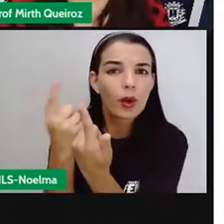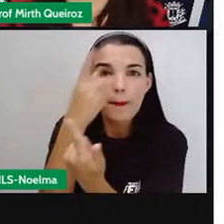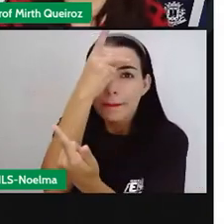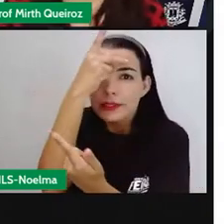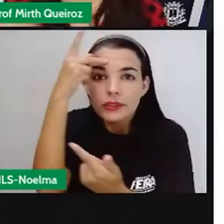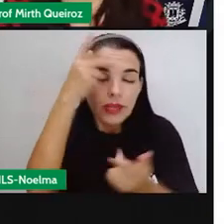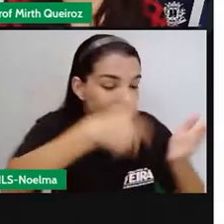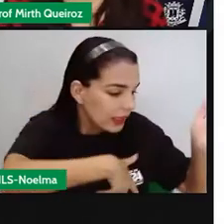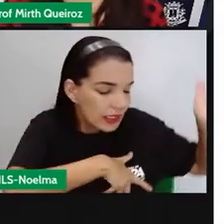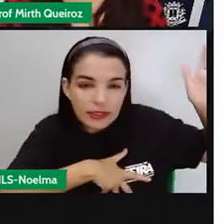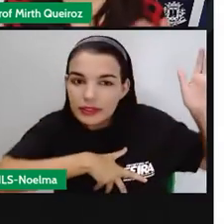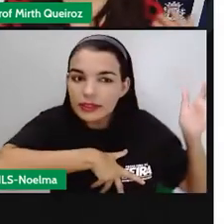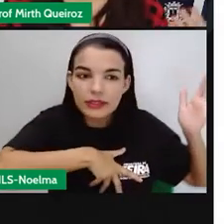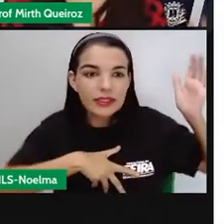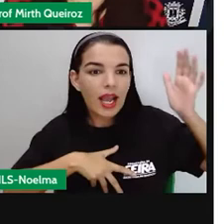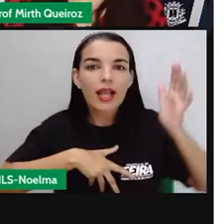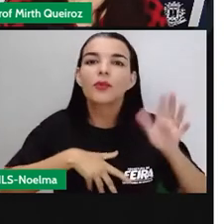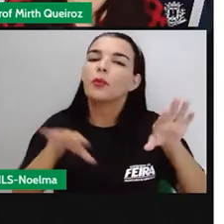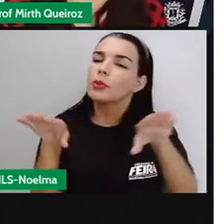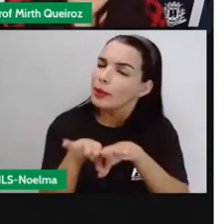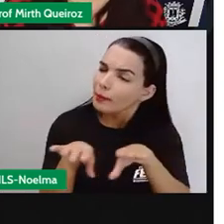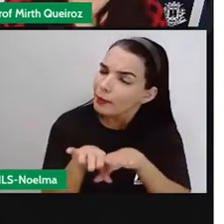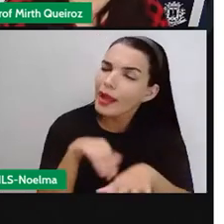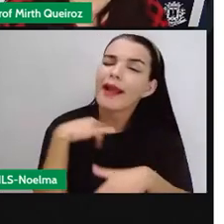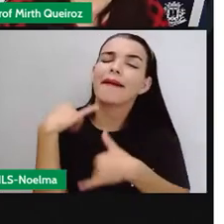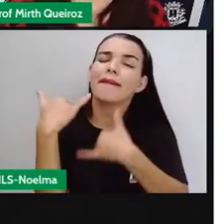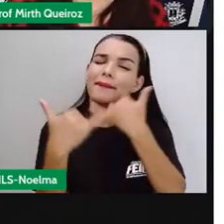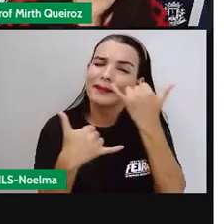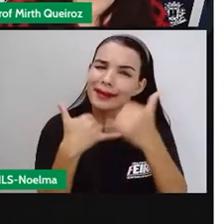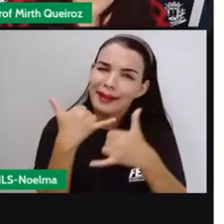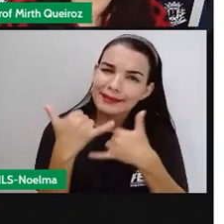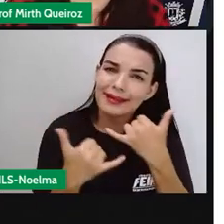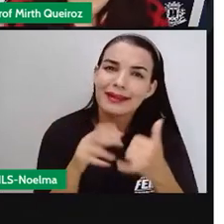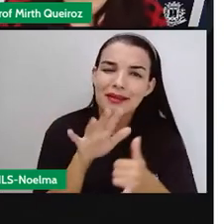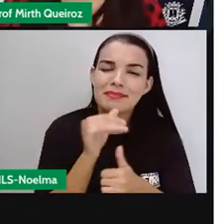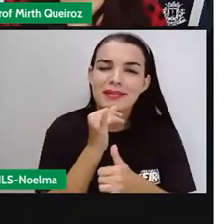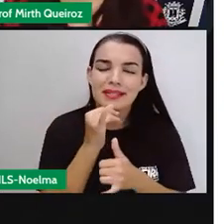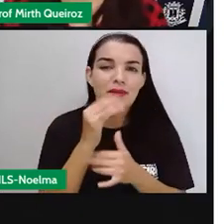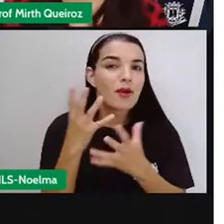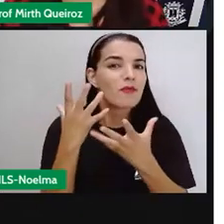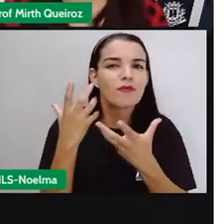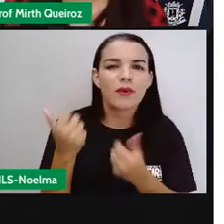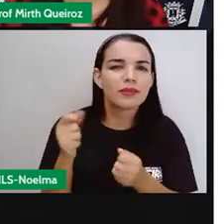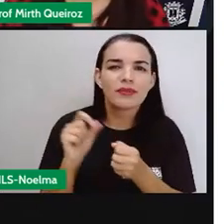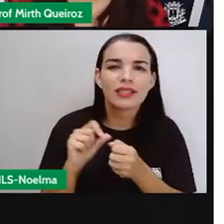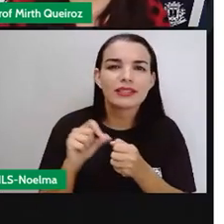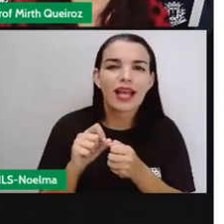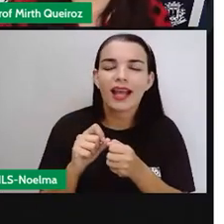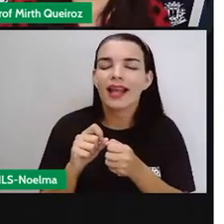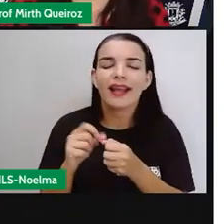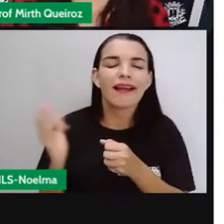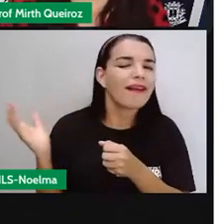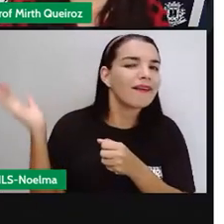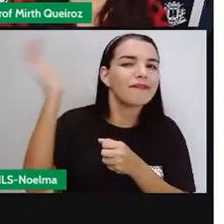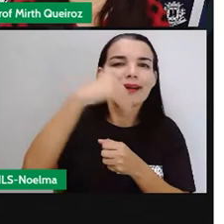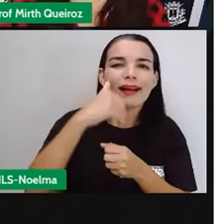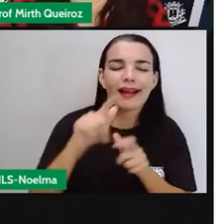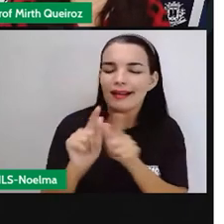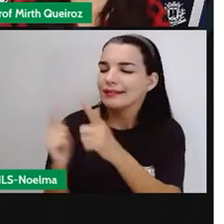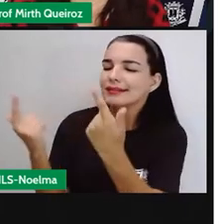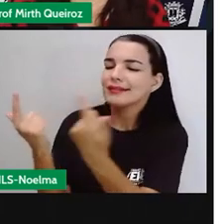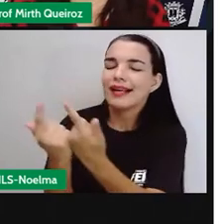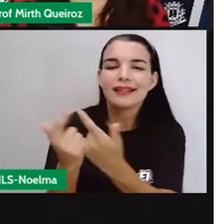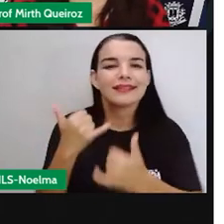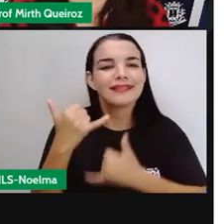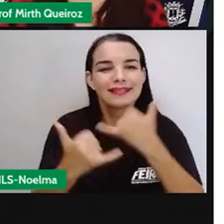né? De repente você está ali naquela turma com a família, todo mundo reunido. Ah, vamos fazer uma quadrilha aqui. E se faz essa quadrilha